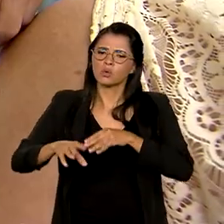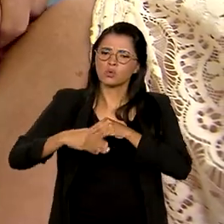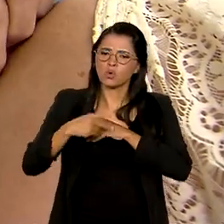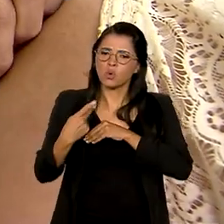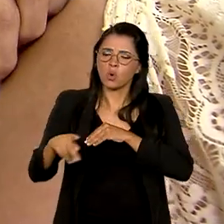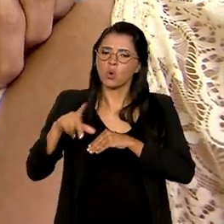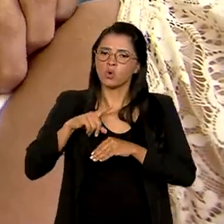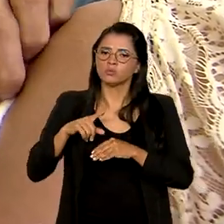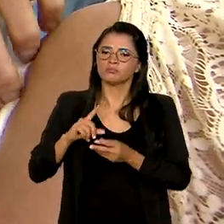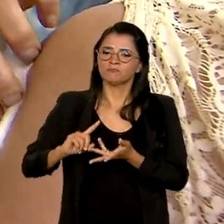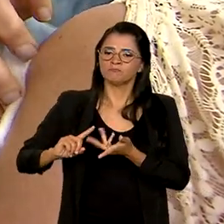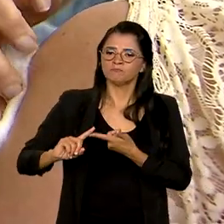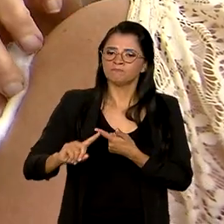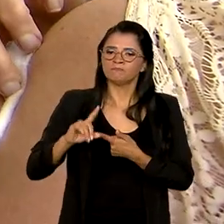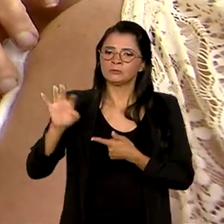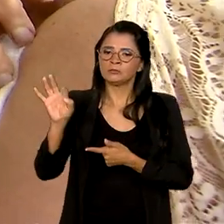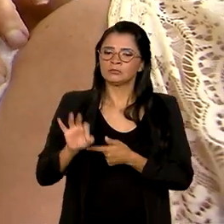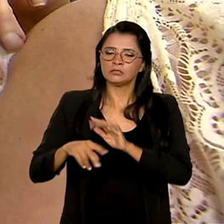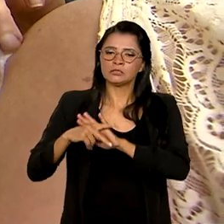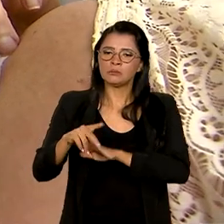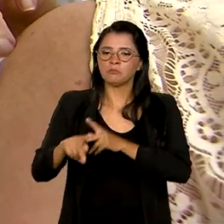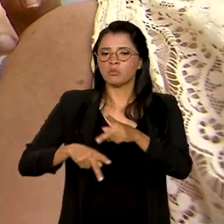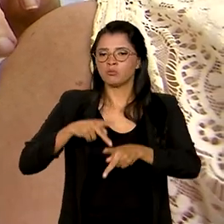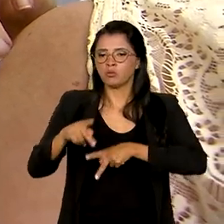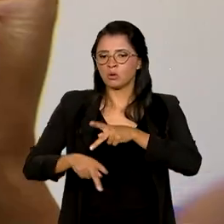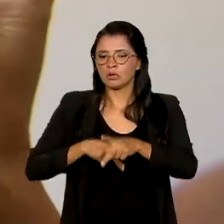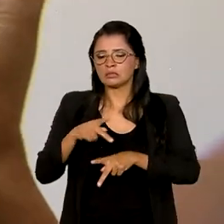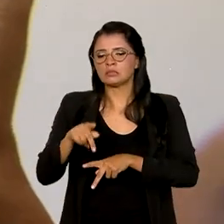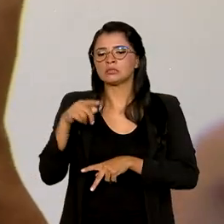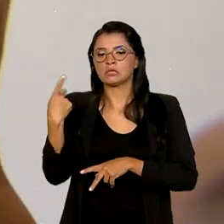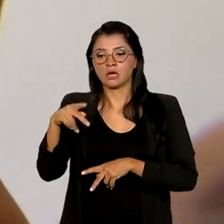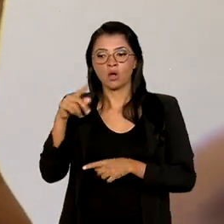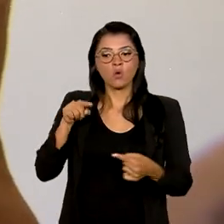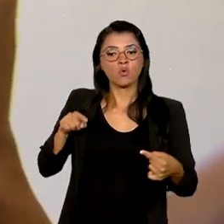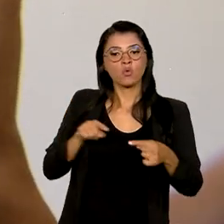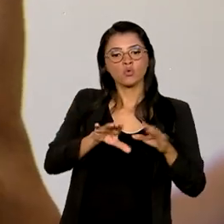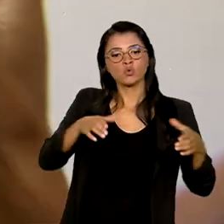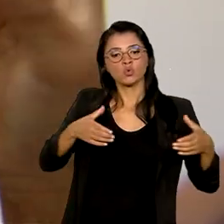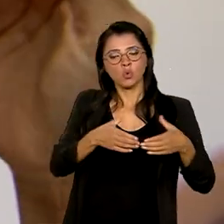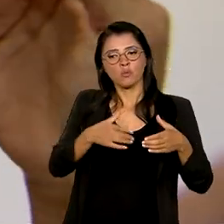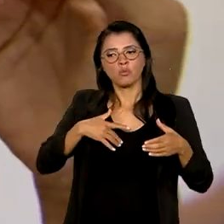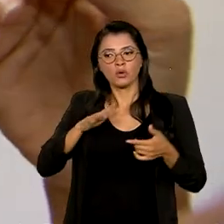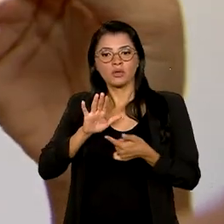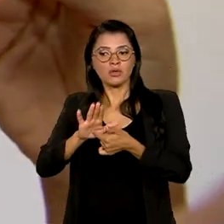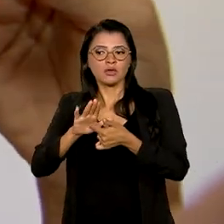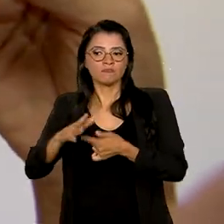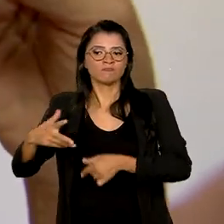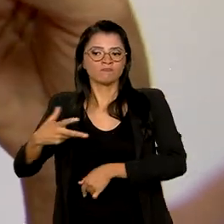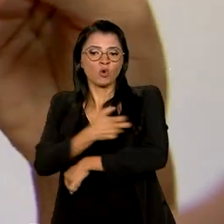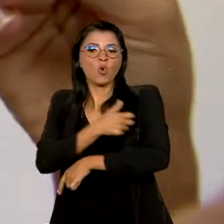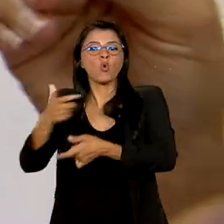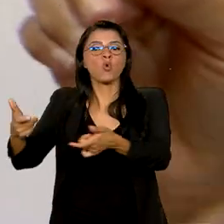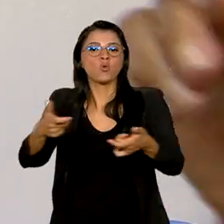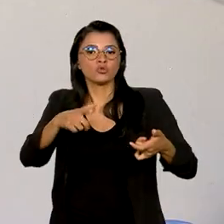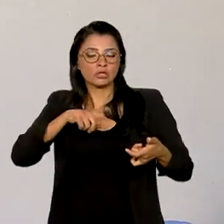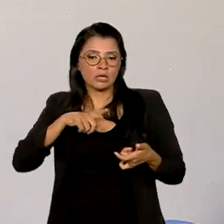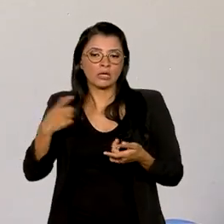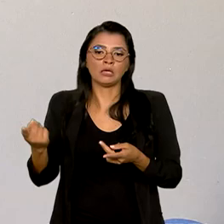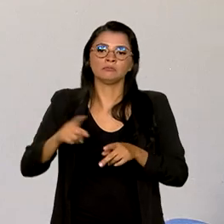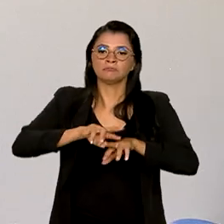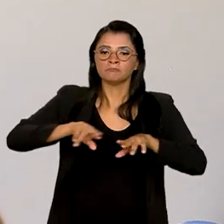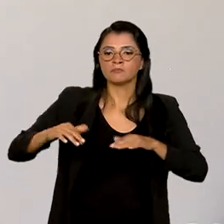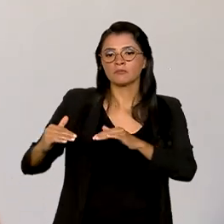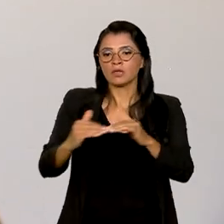as contagens de estimativas das populações-alvo e os indicadores de cobertura vacinal, homogeneidade